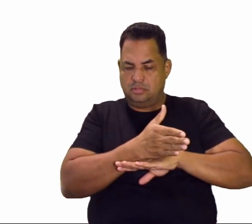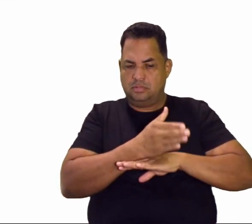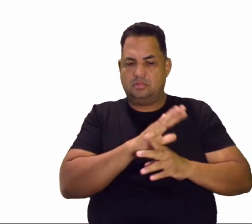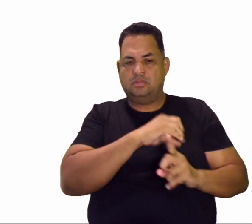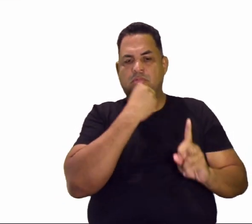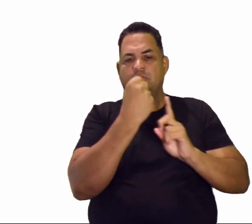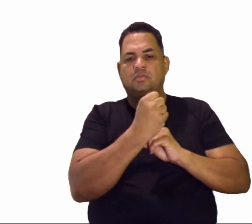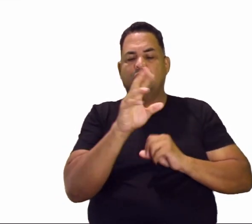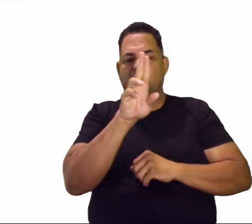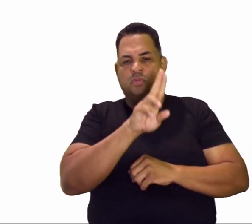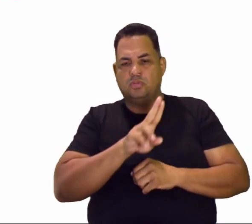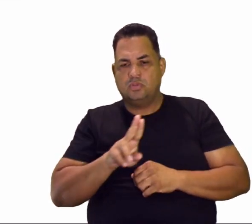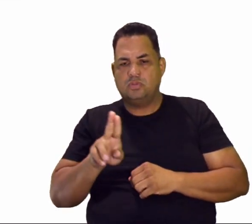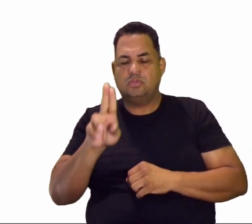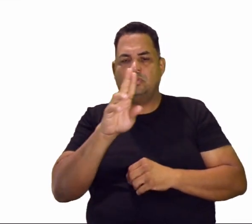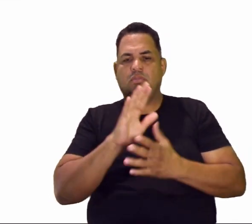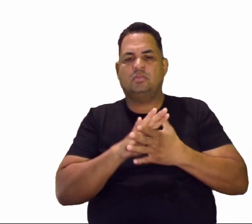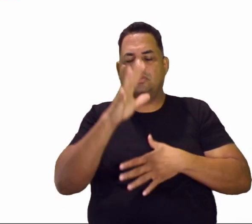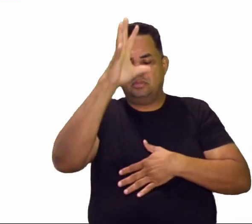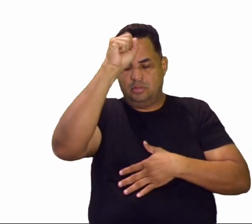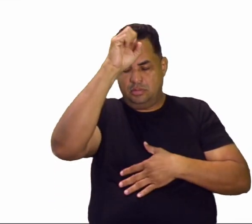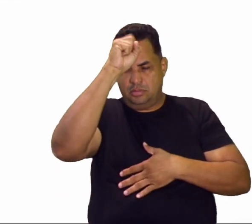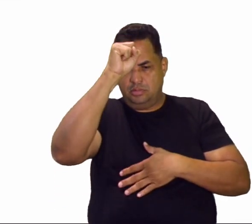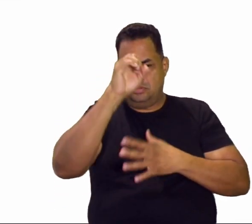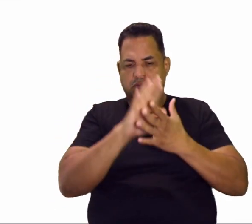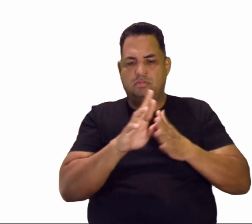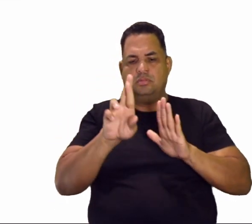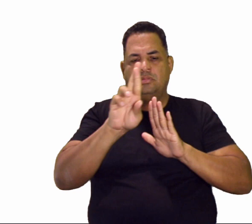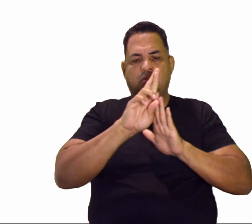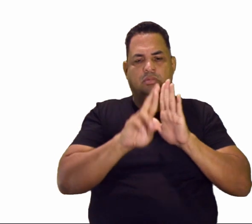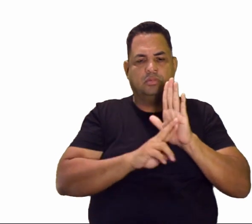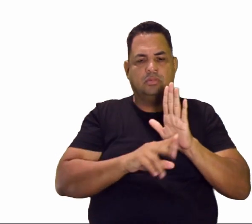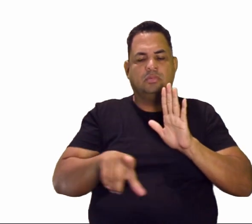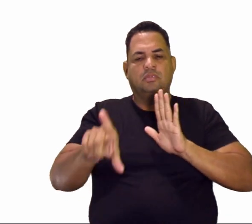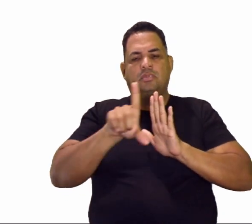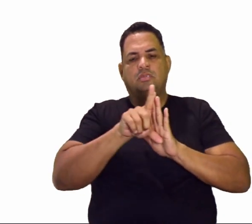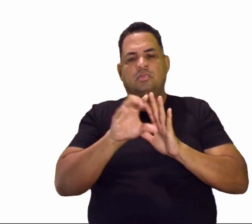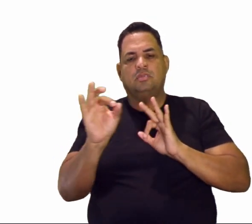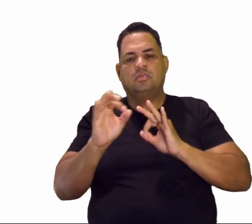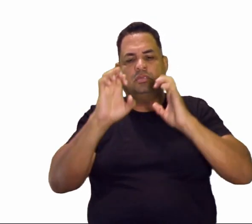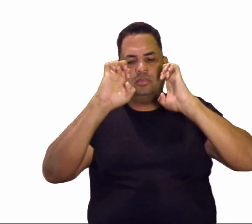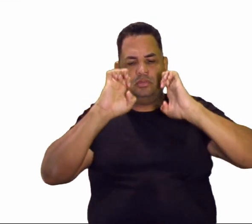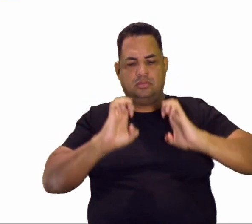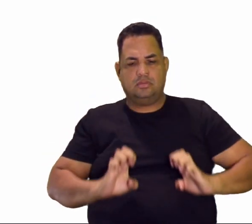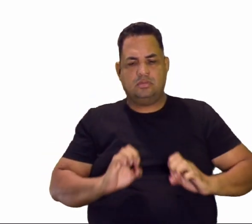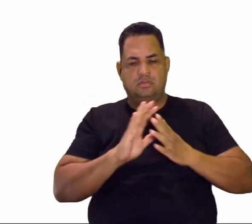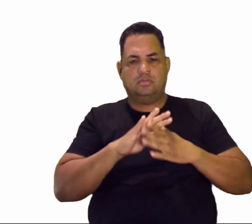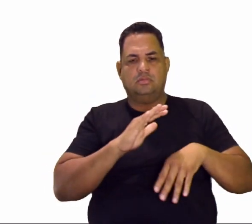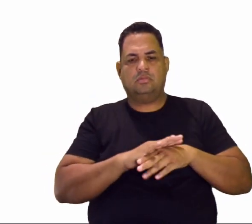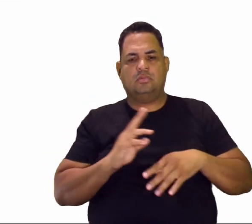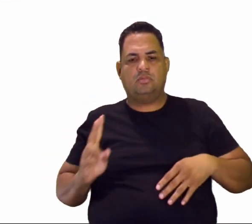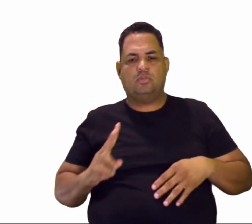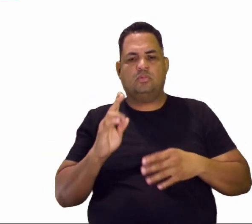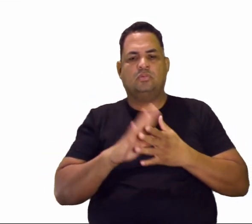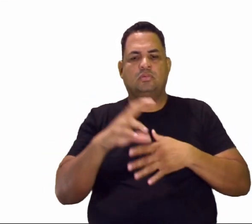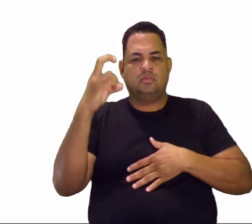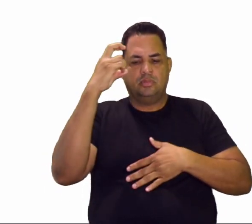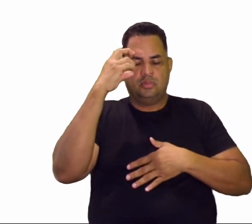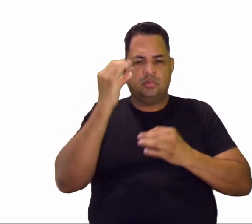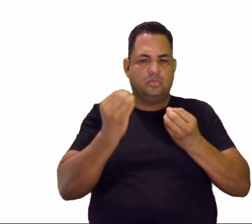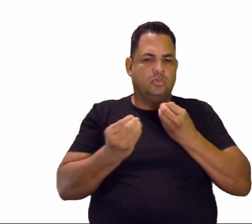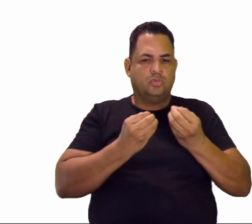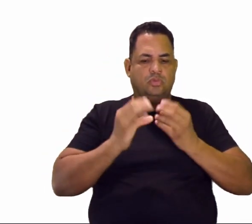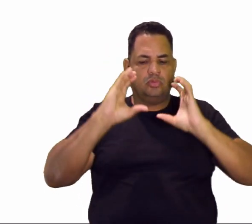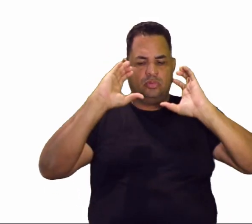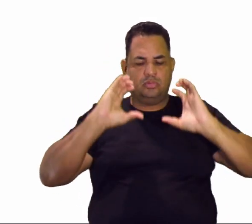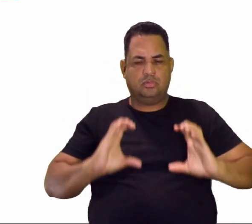meio dessas instituições, é que ele aprende as regras, as normas, a ética, os valores, a cultura, como se